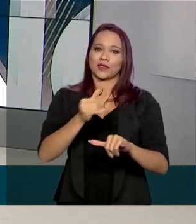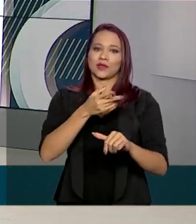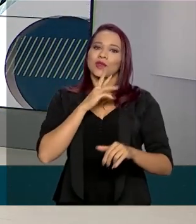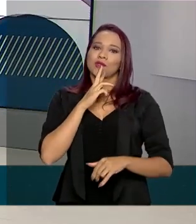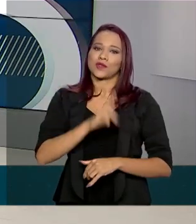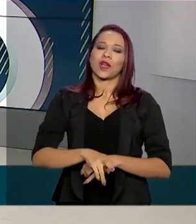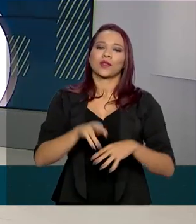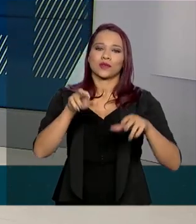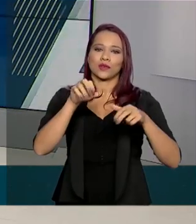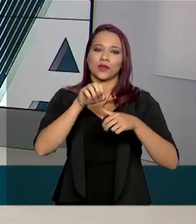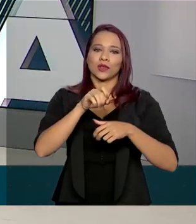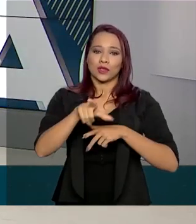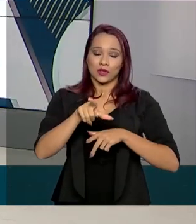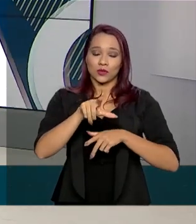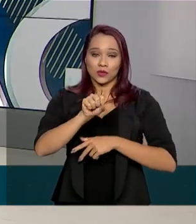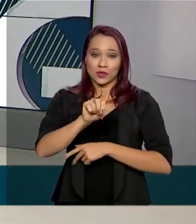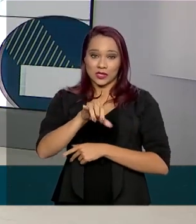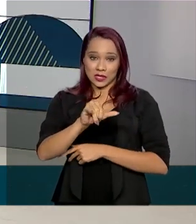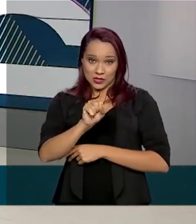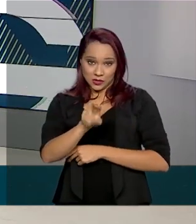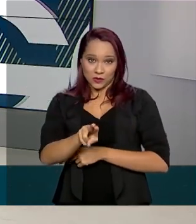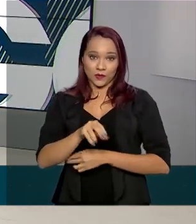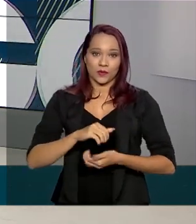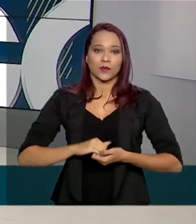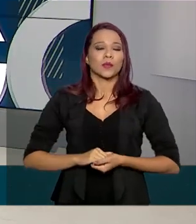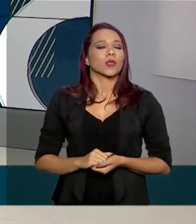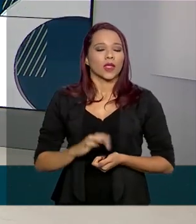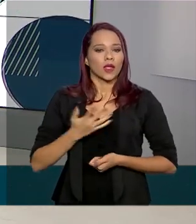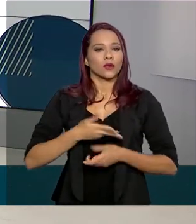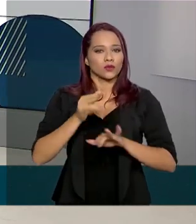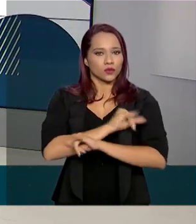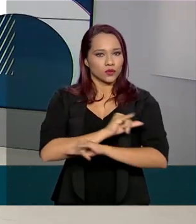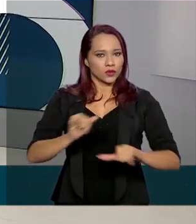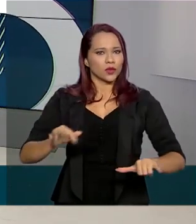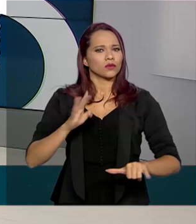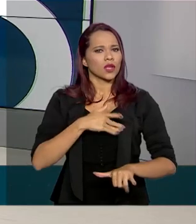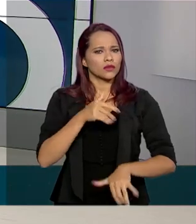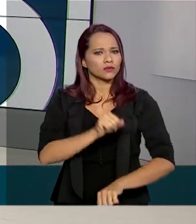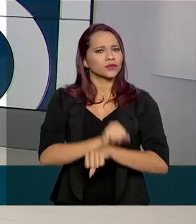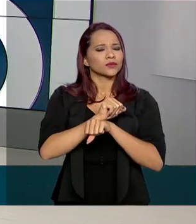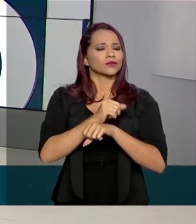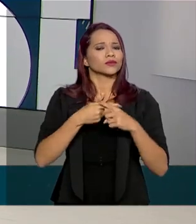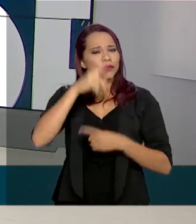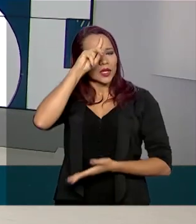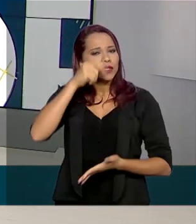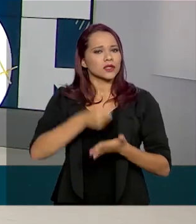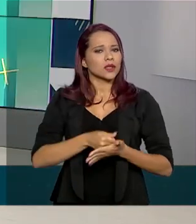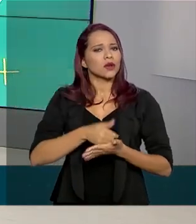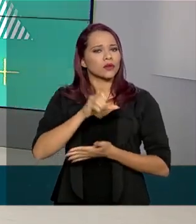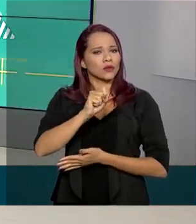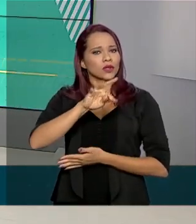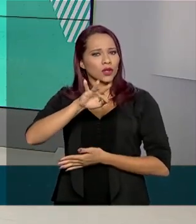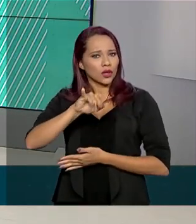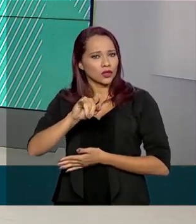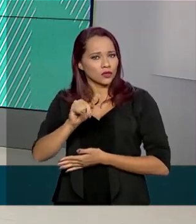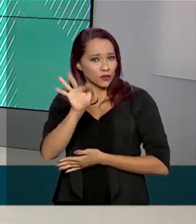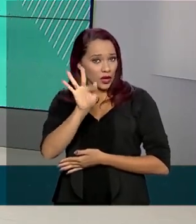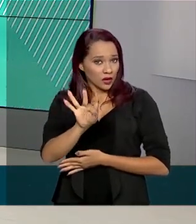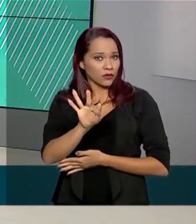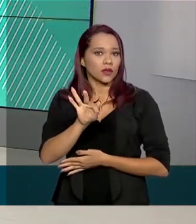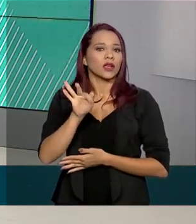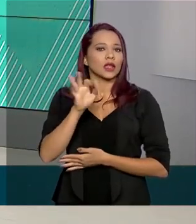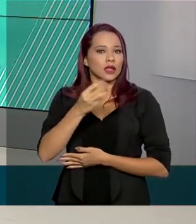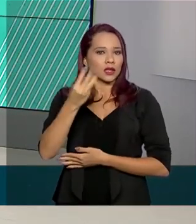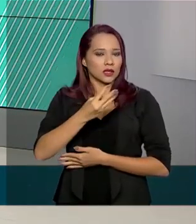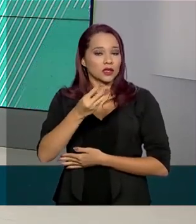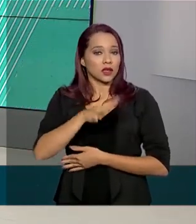do Sistema de Seleção Unificada Sisu. A divulgação estava suspensa por decisão do Tribunal Regional Federal da Terceira Região